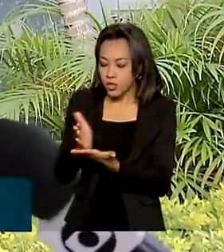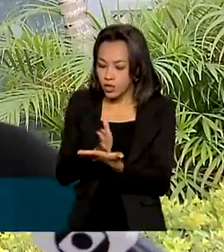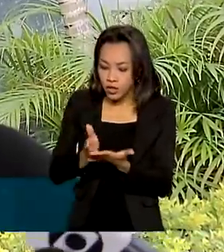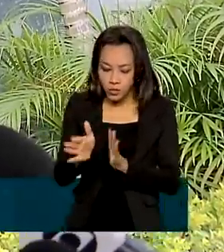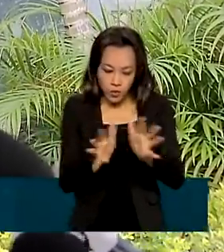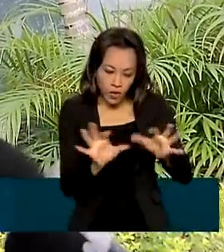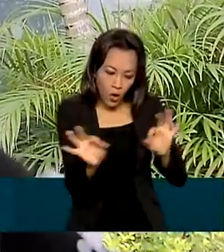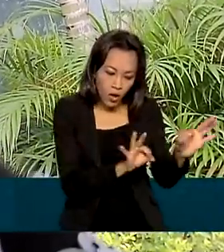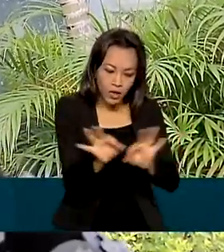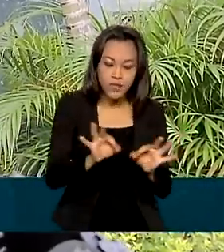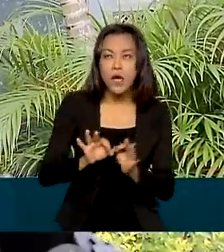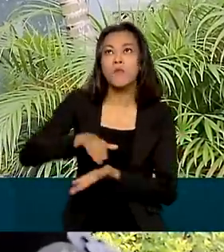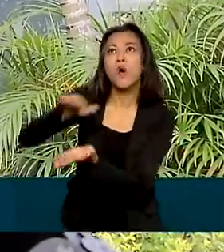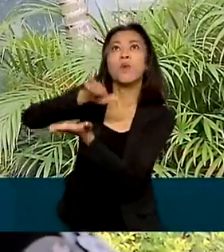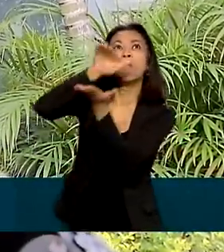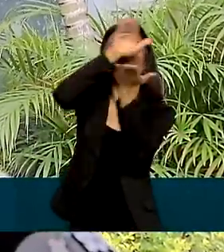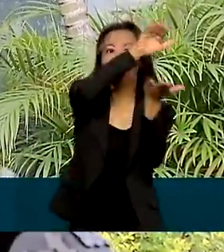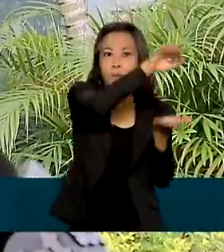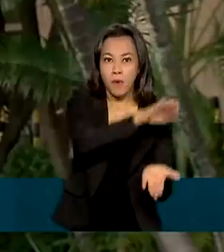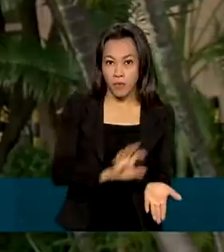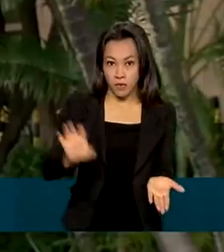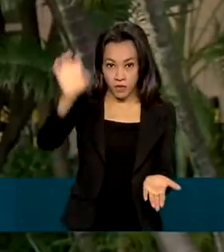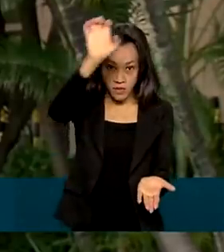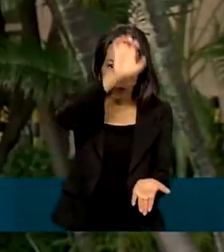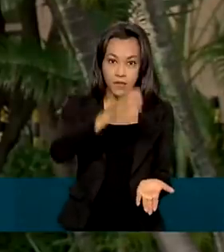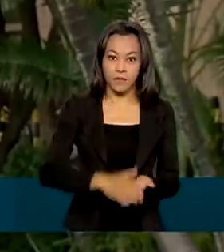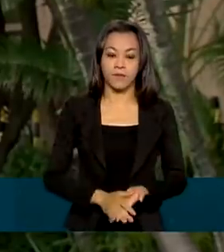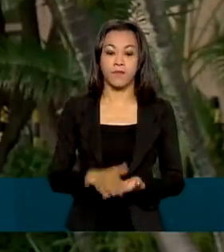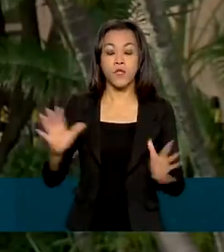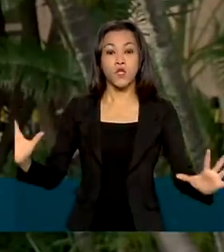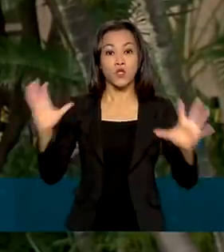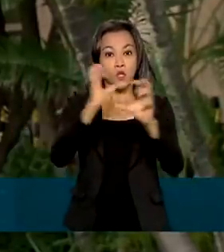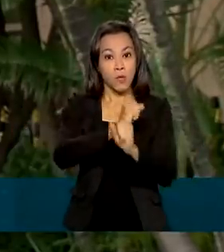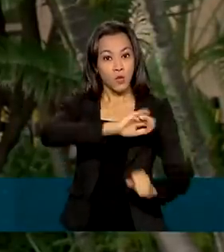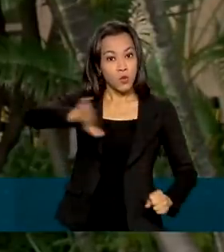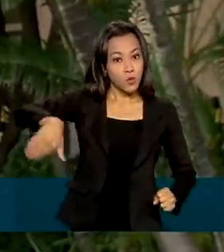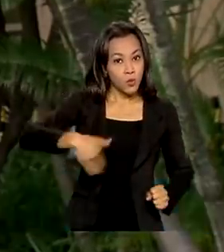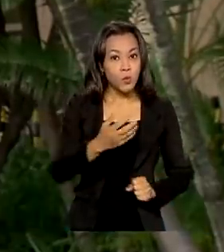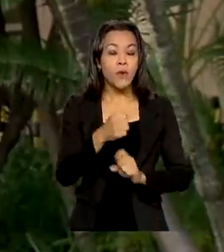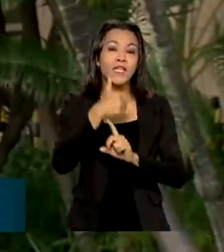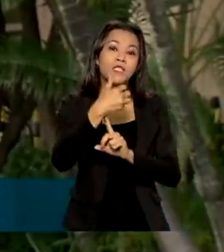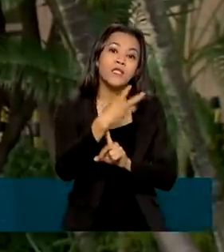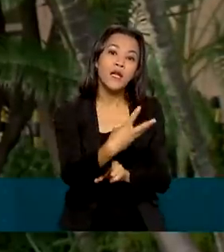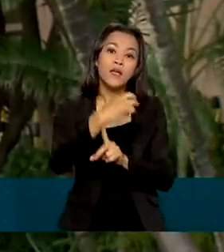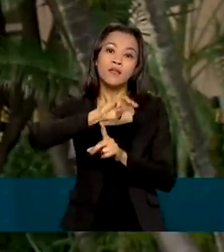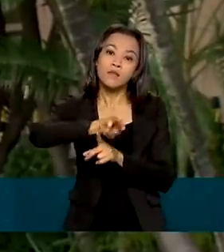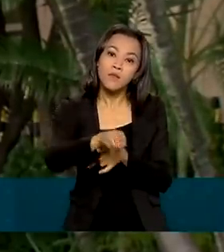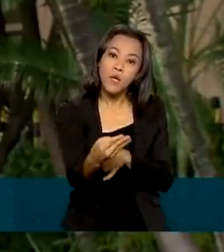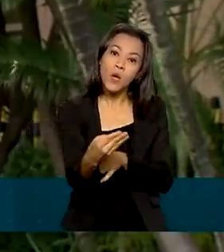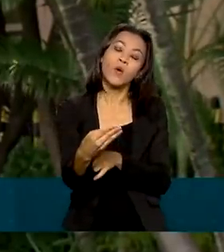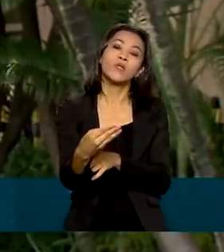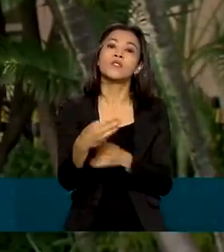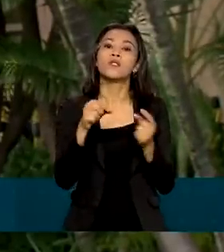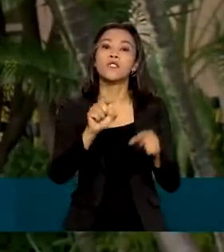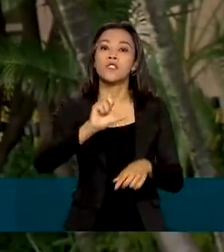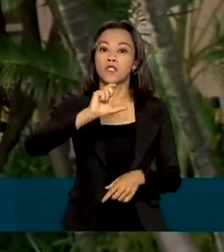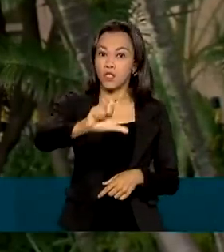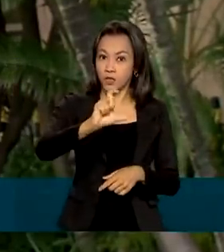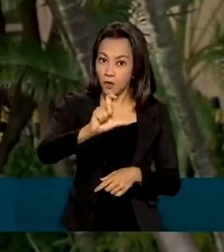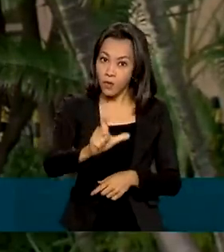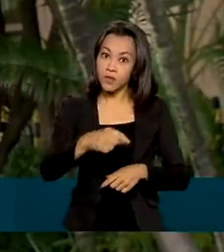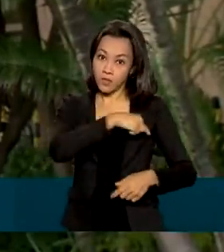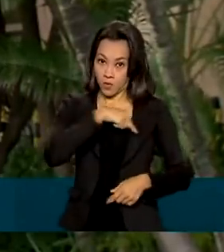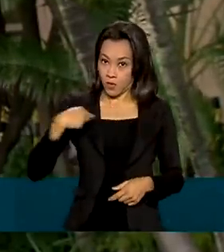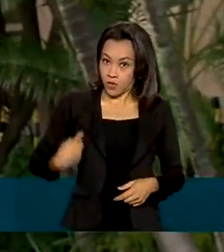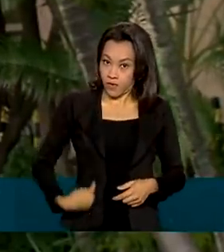tenham a oportunidade de avançar na imunização dessa população. O estoque total dos estados é de 3 milhões de doses da Coronavac, que já podem